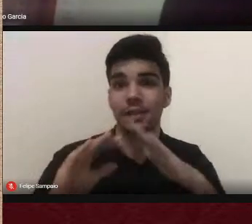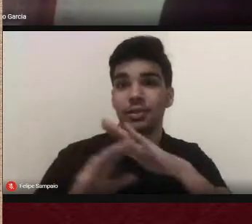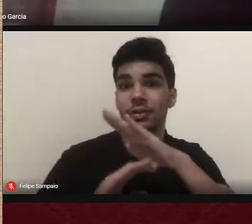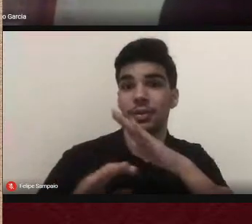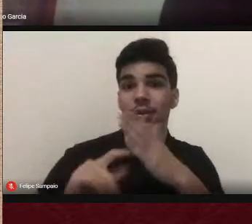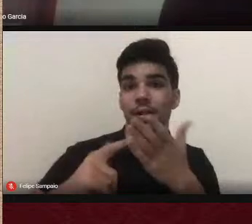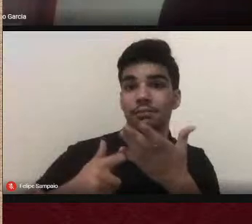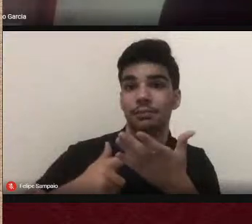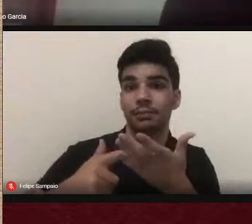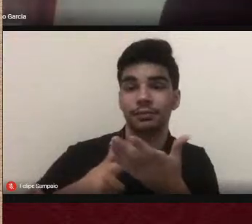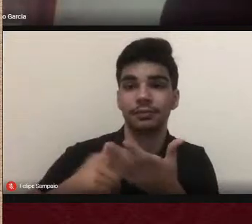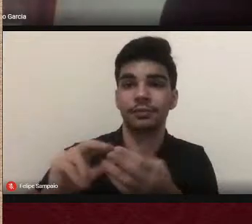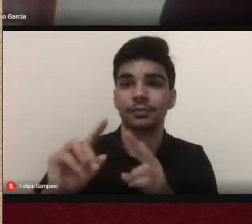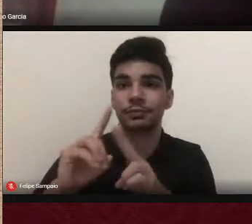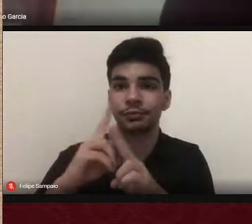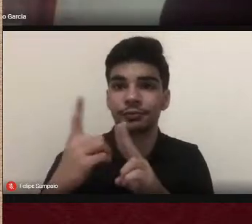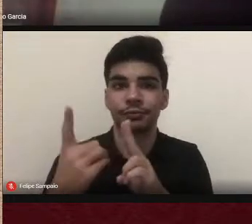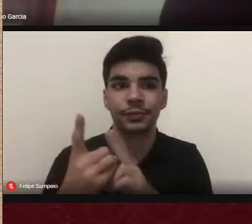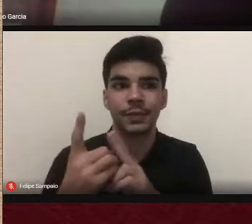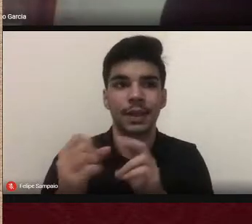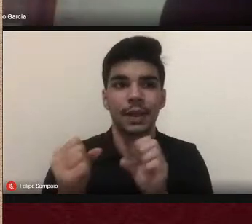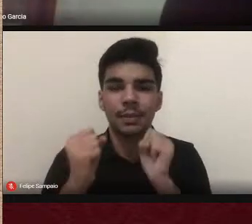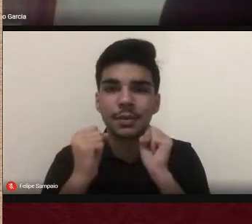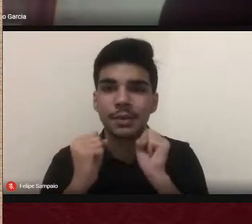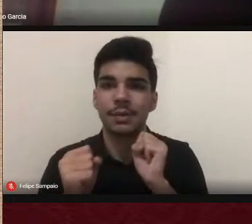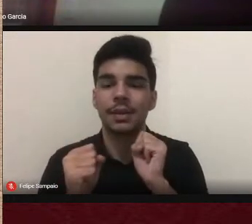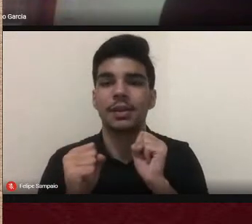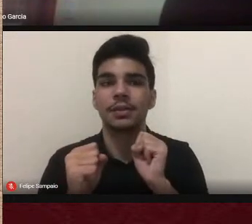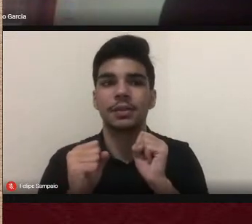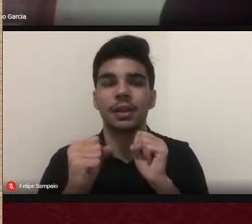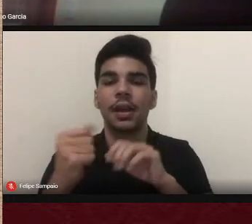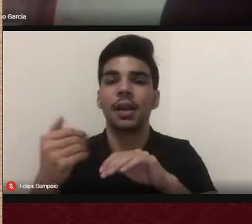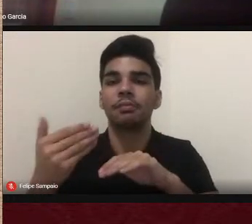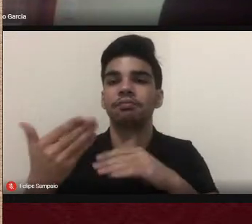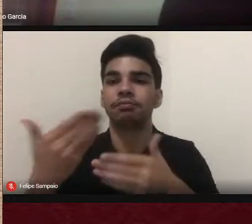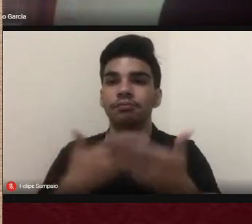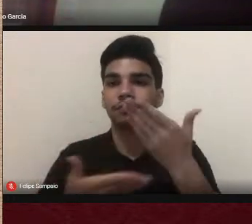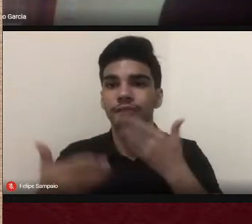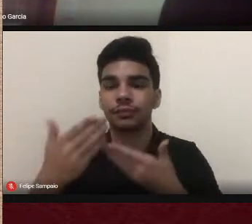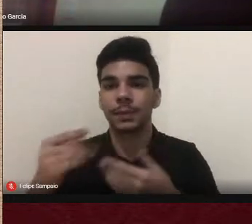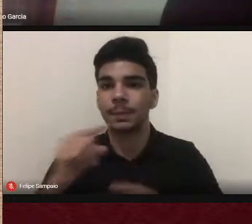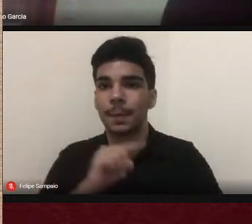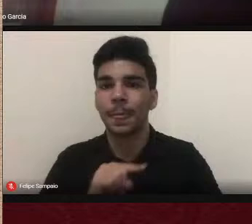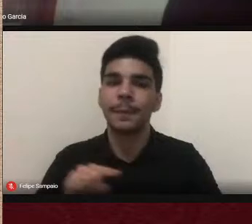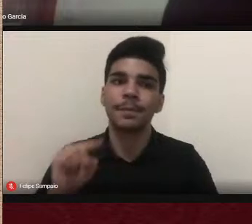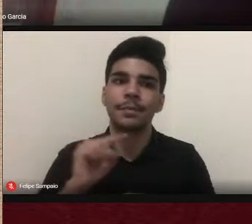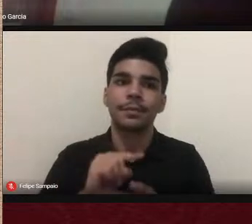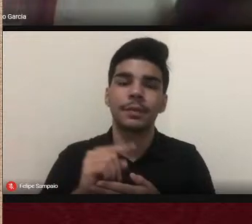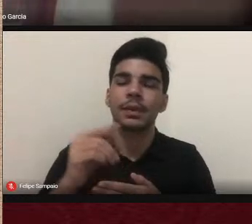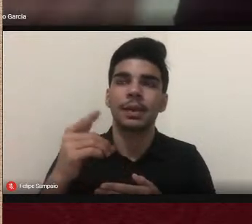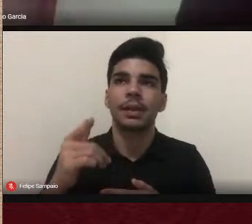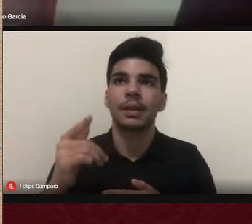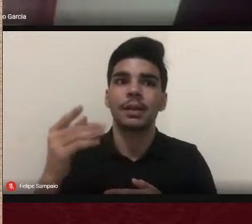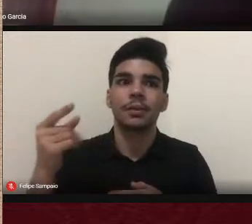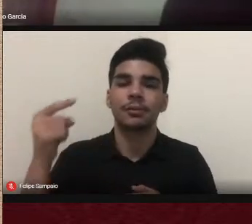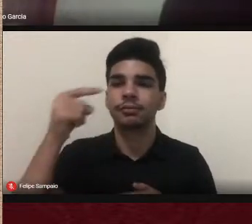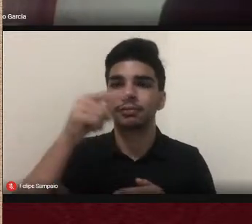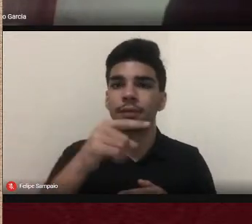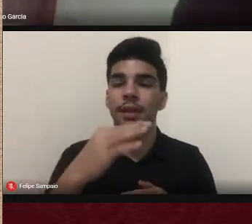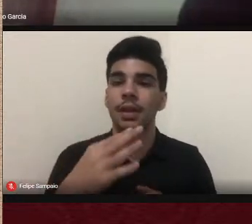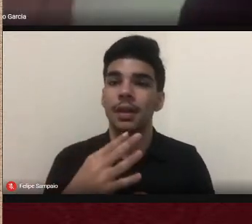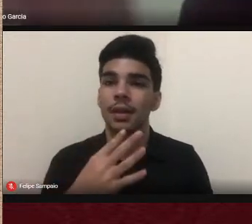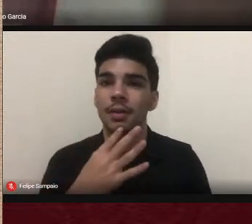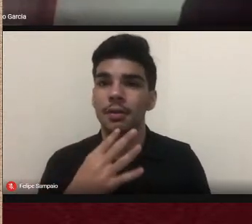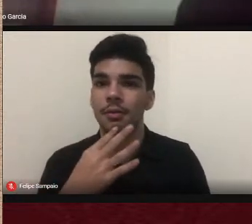possibilidade de publicar com vocês é um prazer muito grande eu vim a conhecer a minha relação acompanhando os